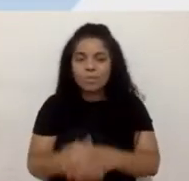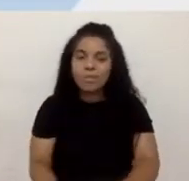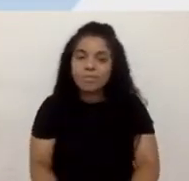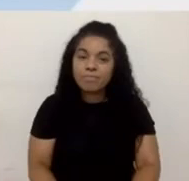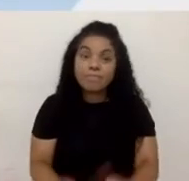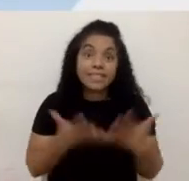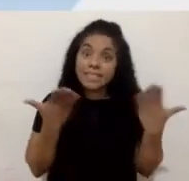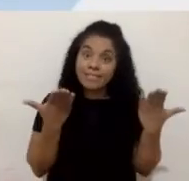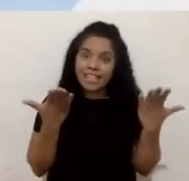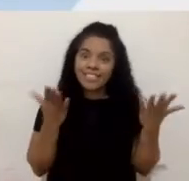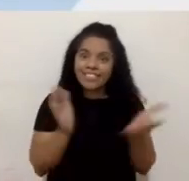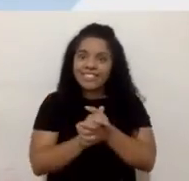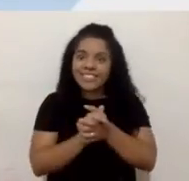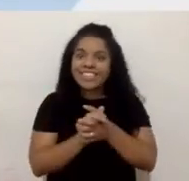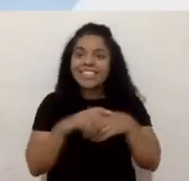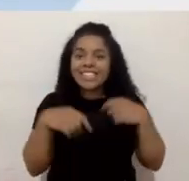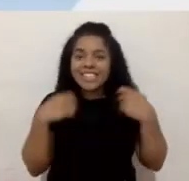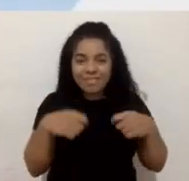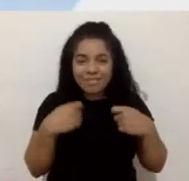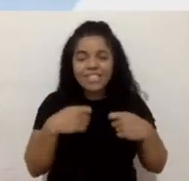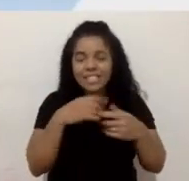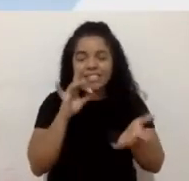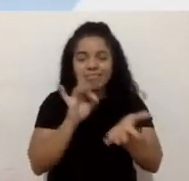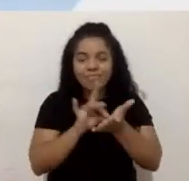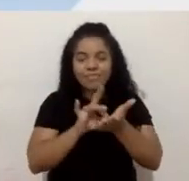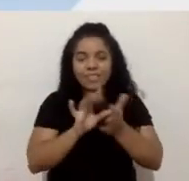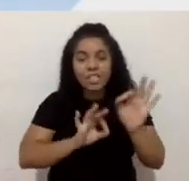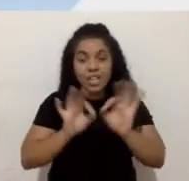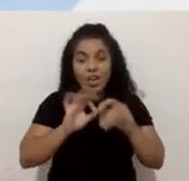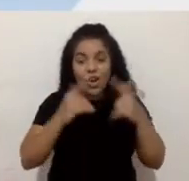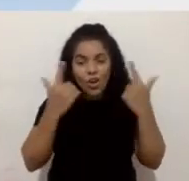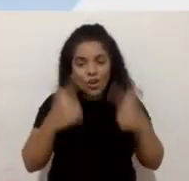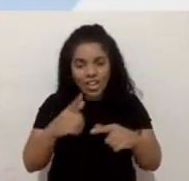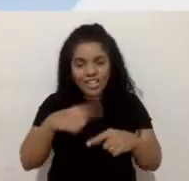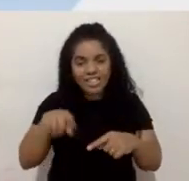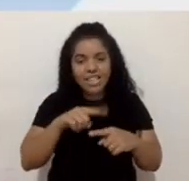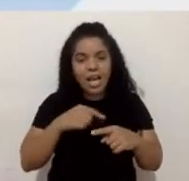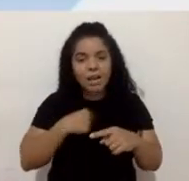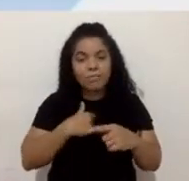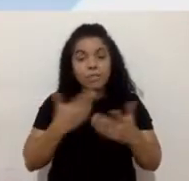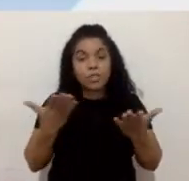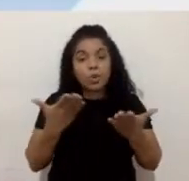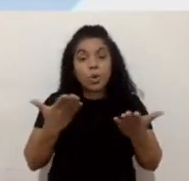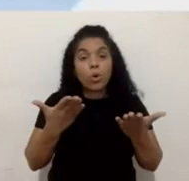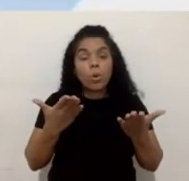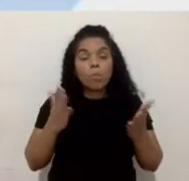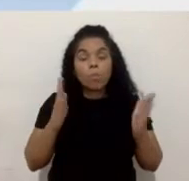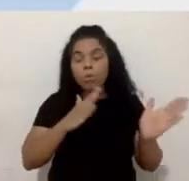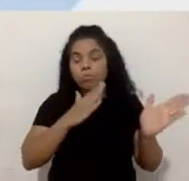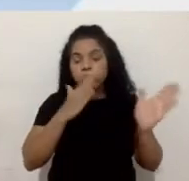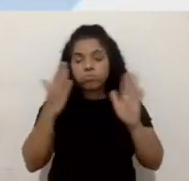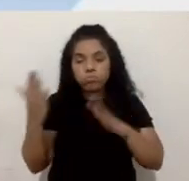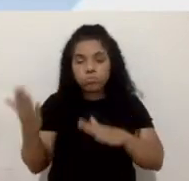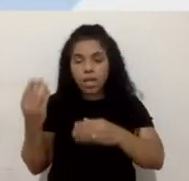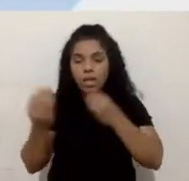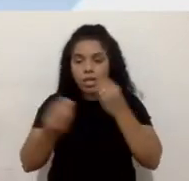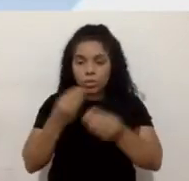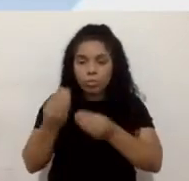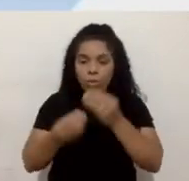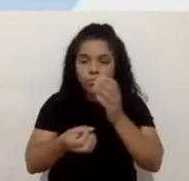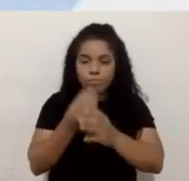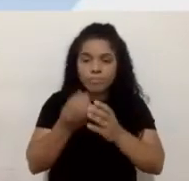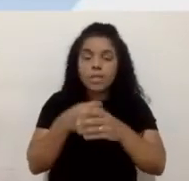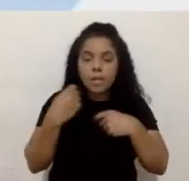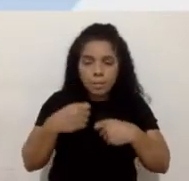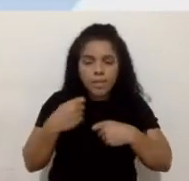precisa realmente de se reorganizar, né. A esteira do processo produtivo, ela precisa incorporar essas novas práticas,